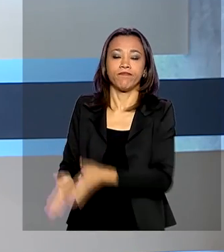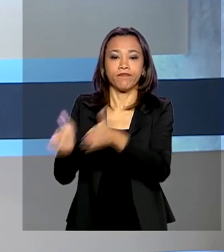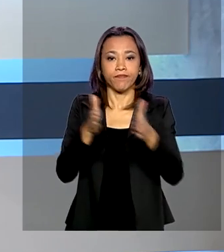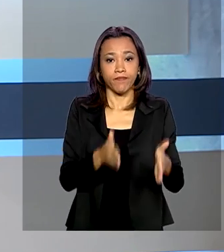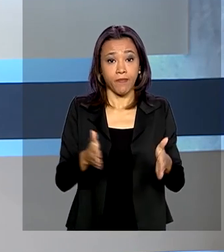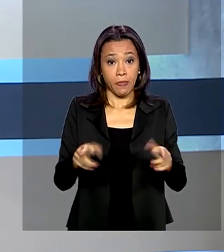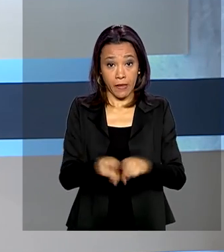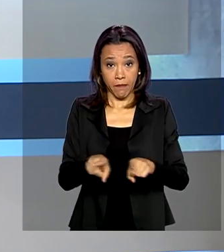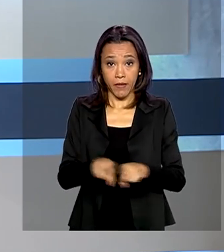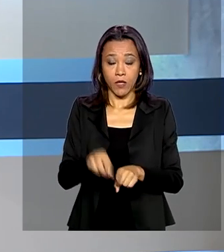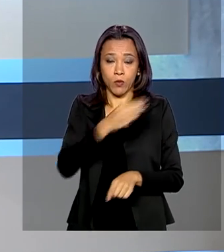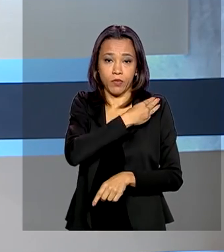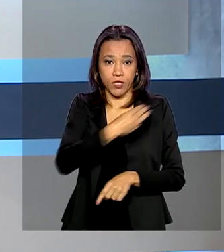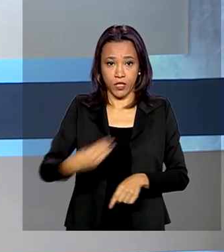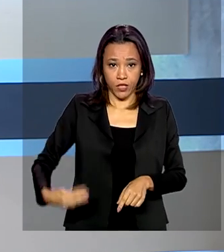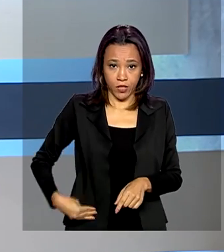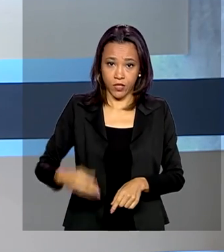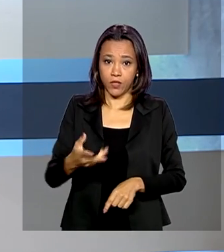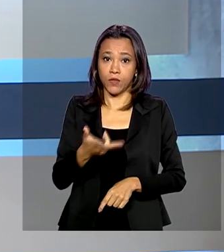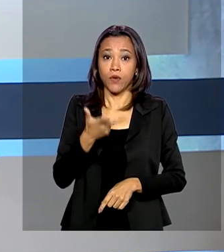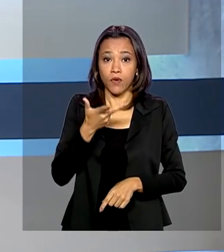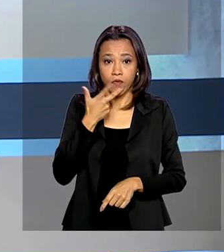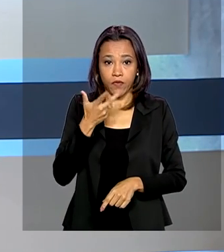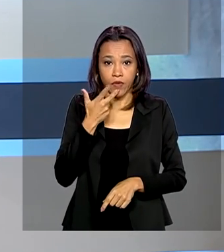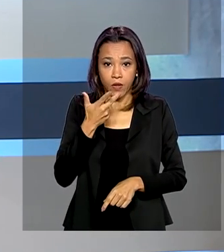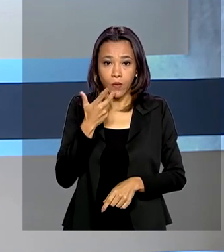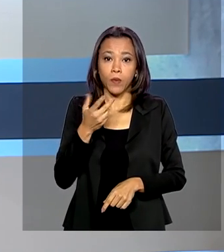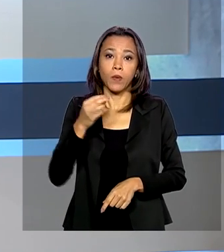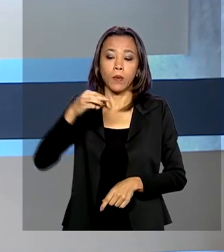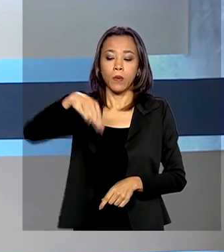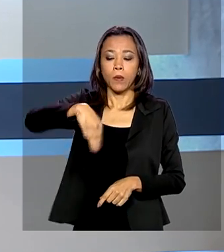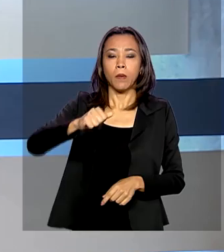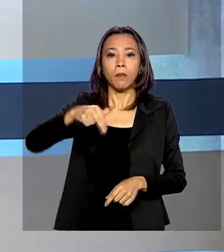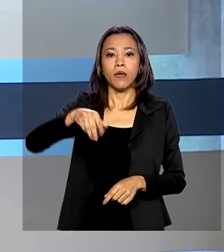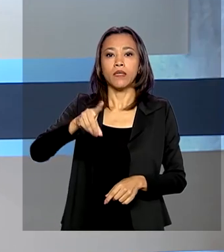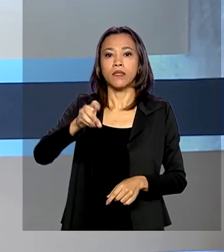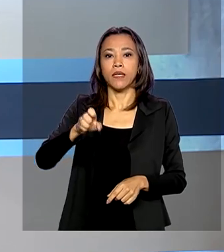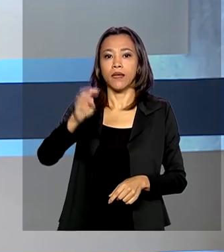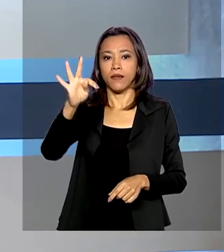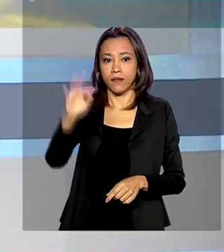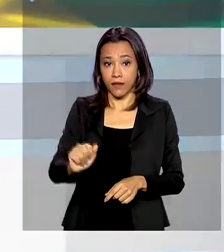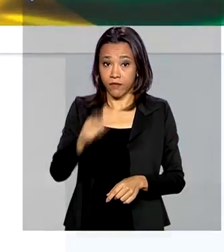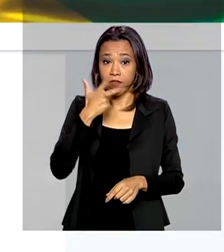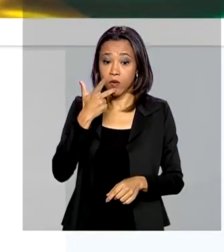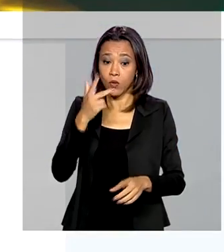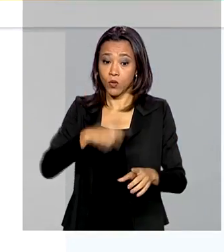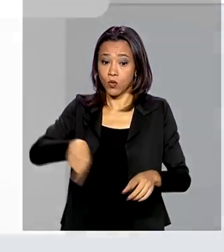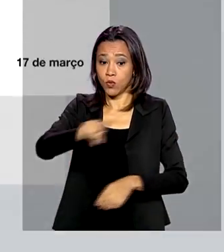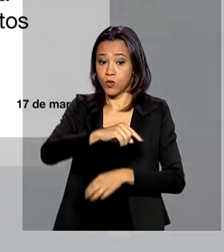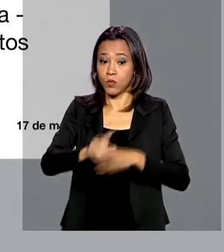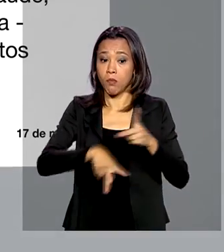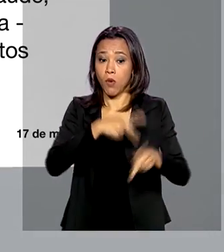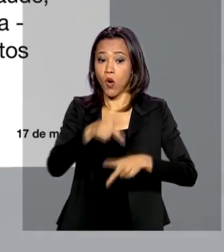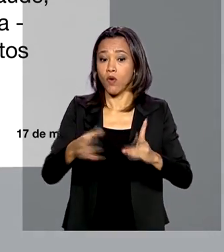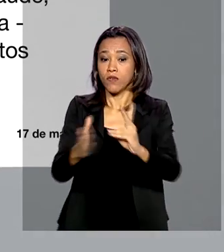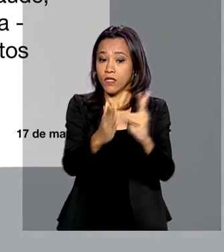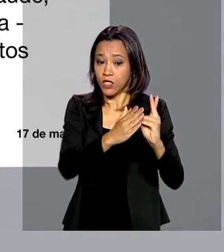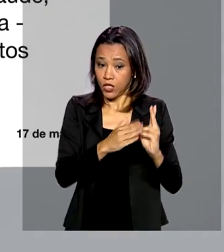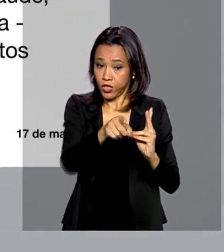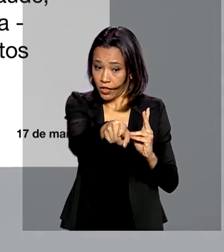Mandetta também falou sobre a situação dos índios. Pelas redes sociais, ele disse que os povos indígenas têm perfis